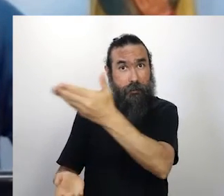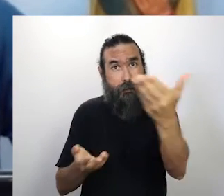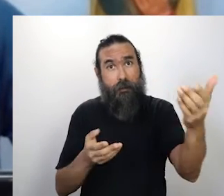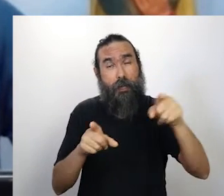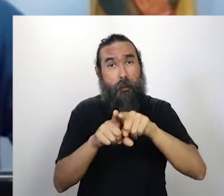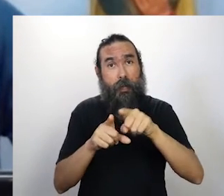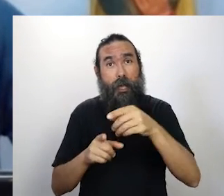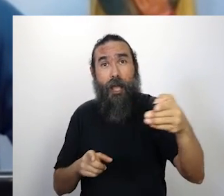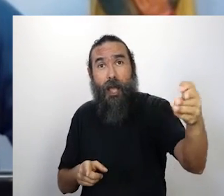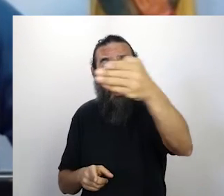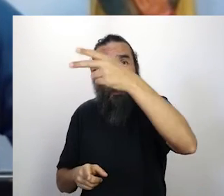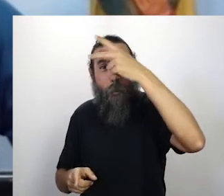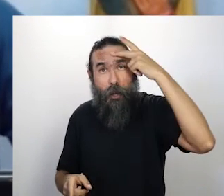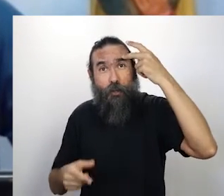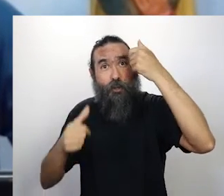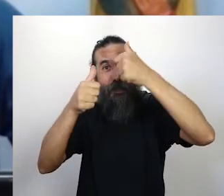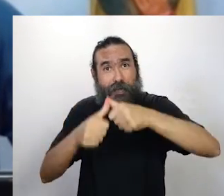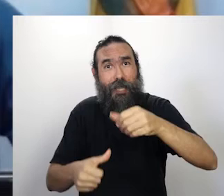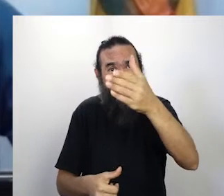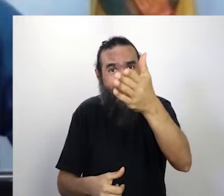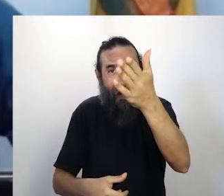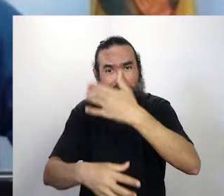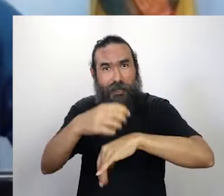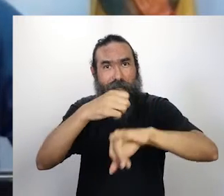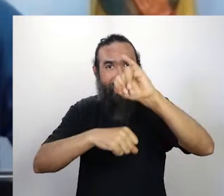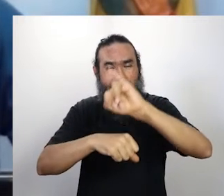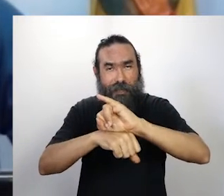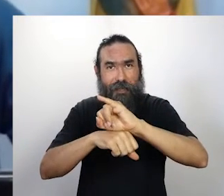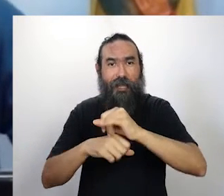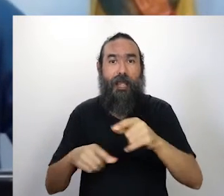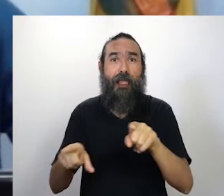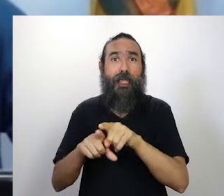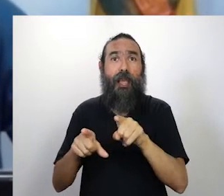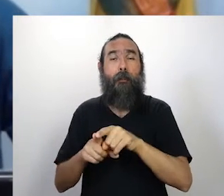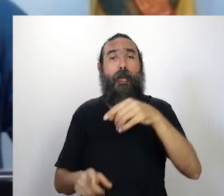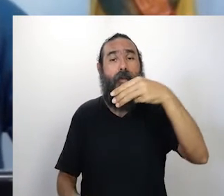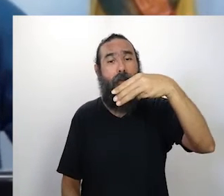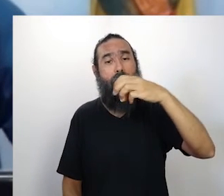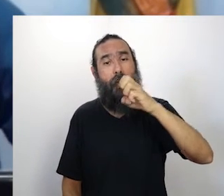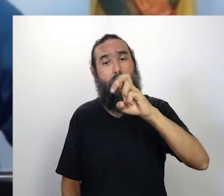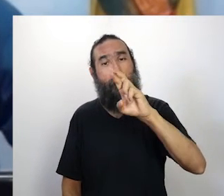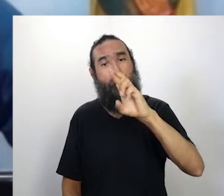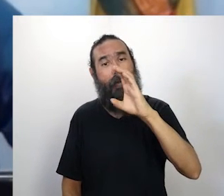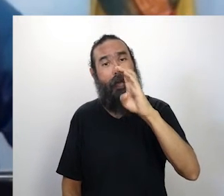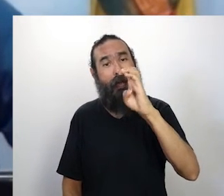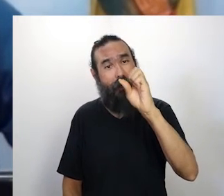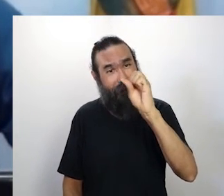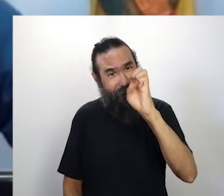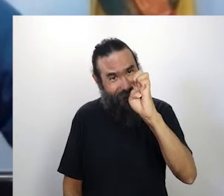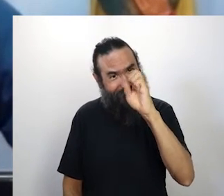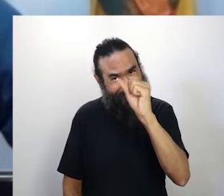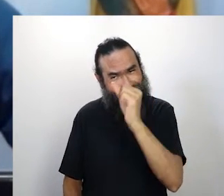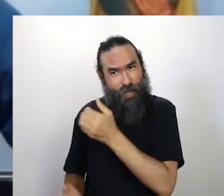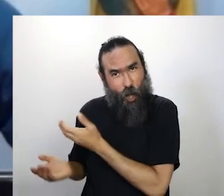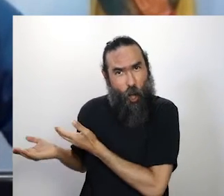além dos convidados, Mercedes Parente está com a gente aqui. Mercedes, logo no começo eu vi, a gente tudo falando aqui, e ela foi lá no